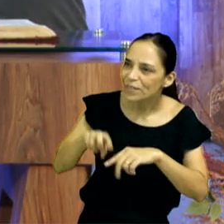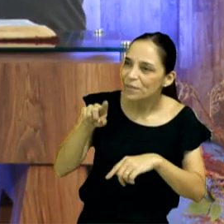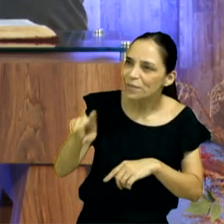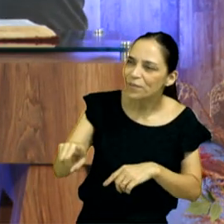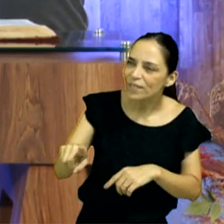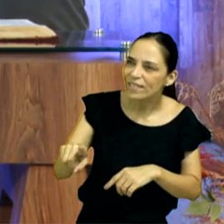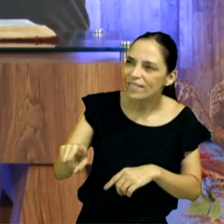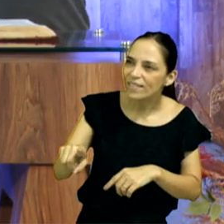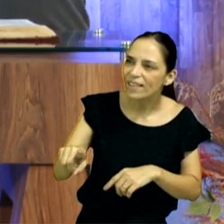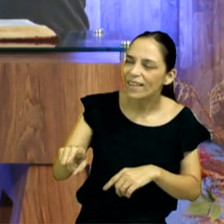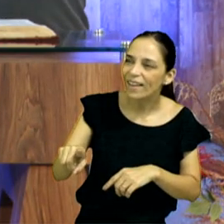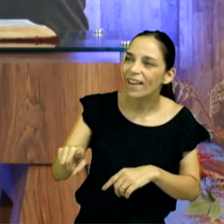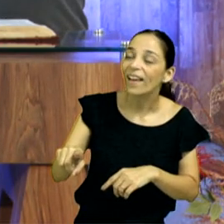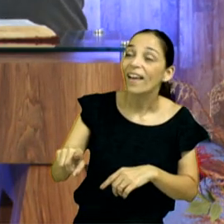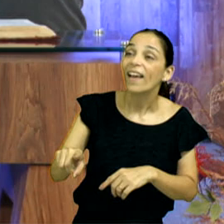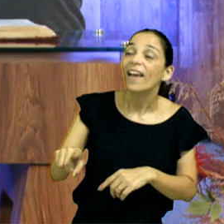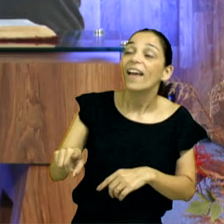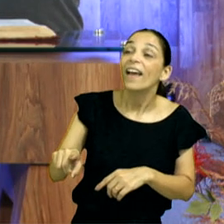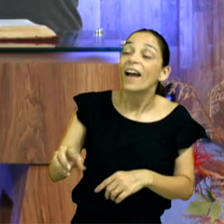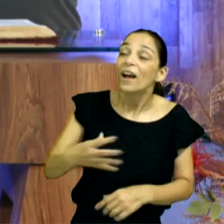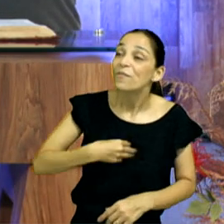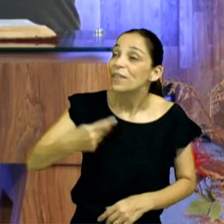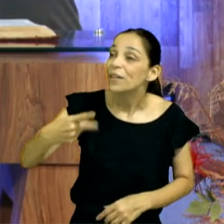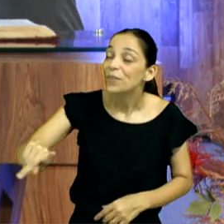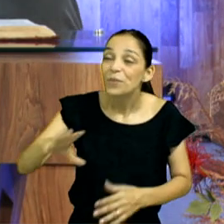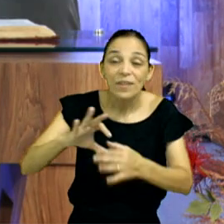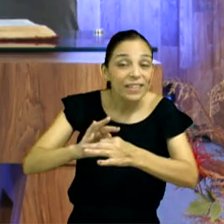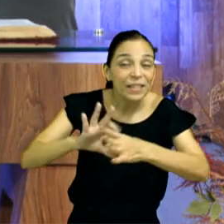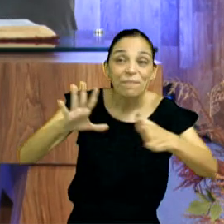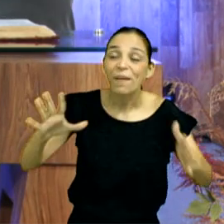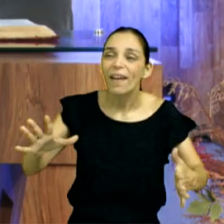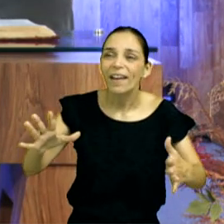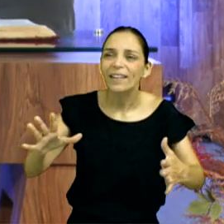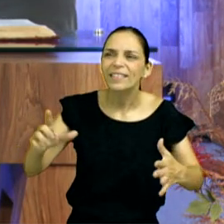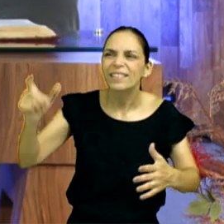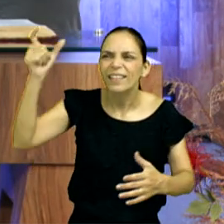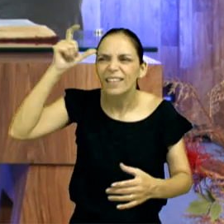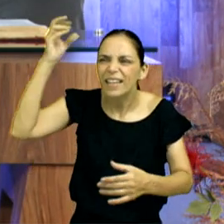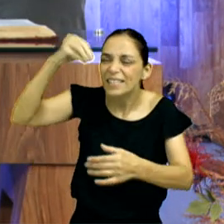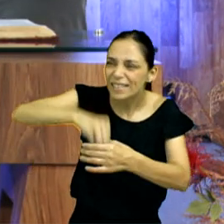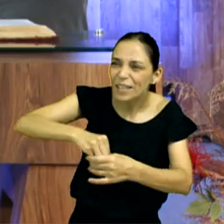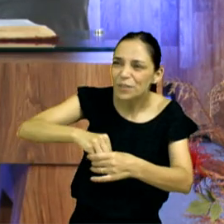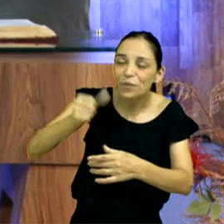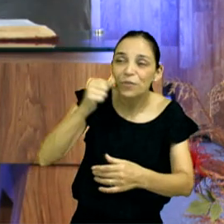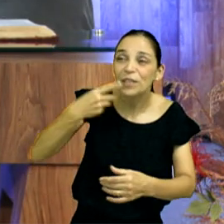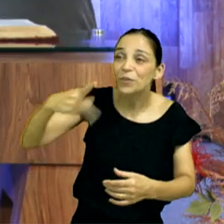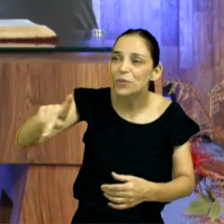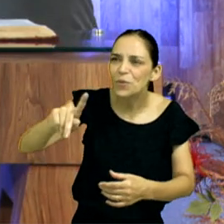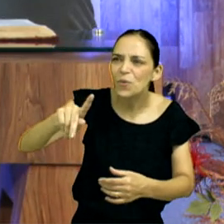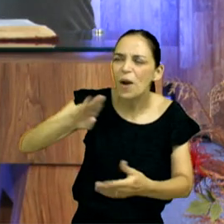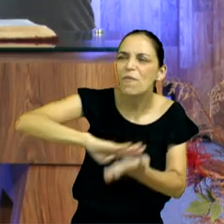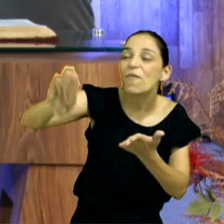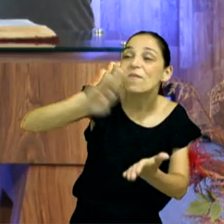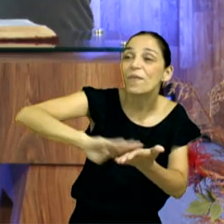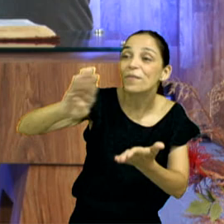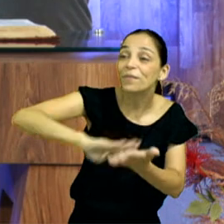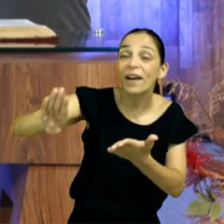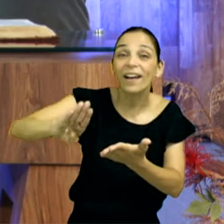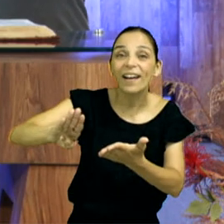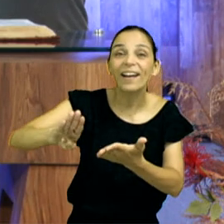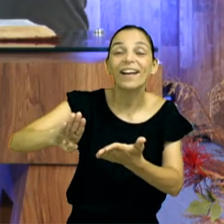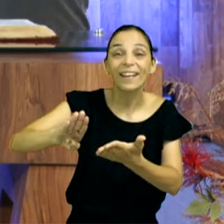curada, sua filha está liberta, aqueles demônios já foram embora, que coisa gostosa, amados,